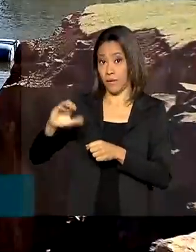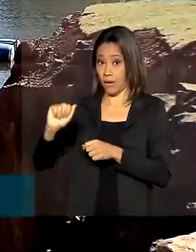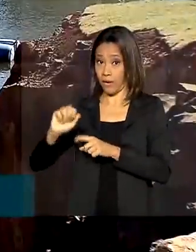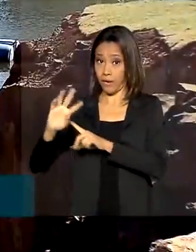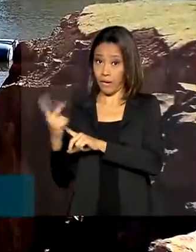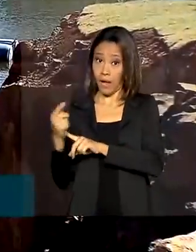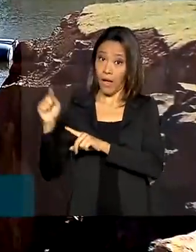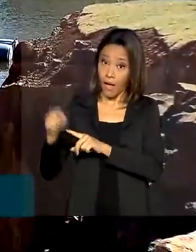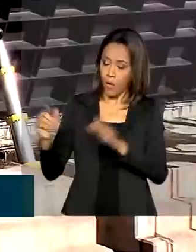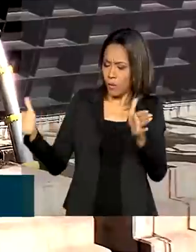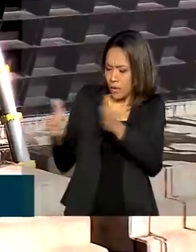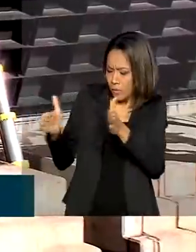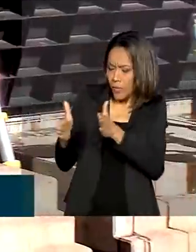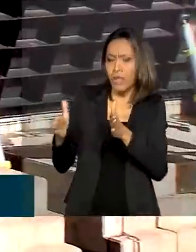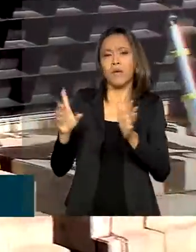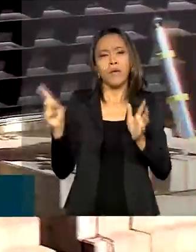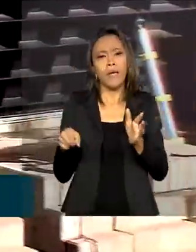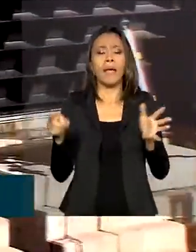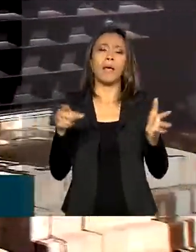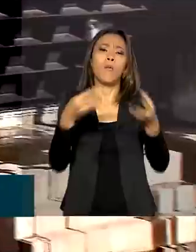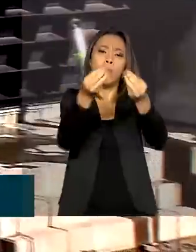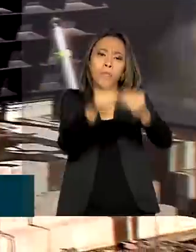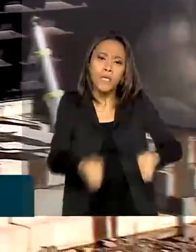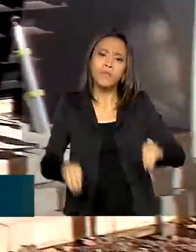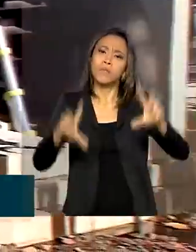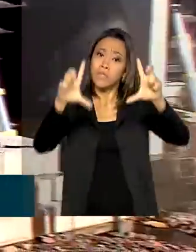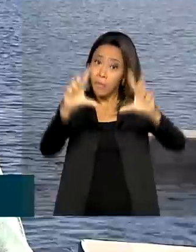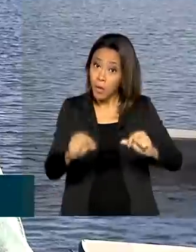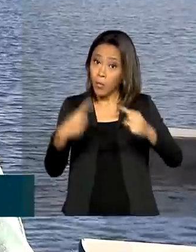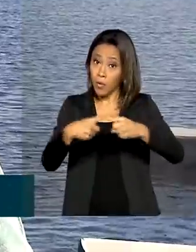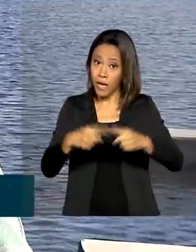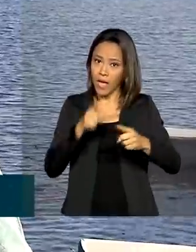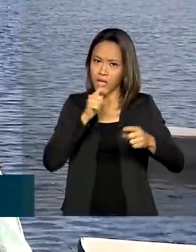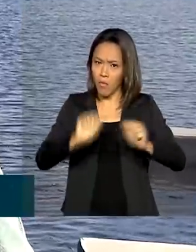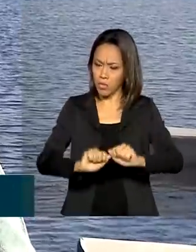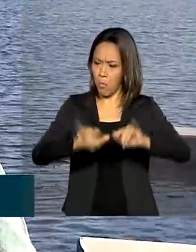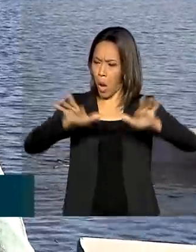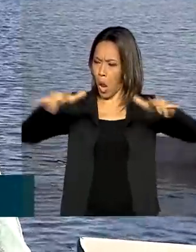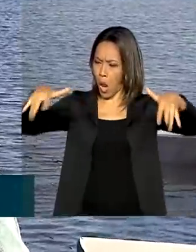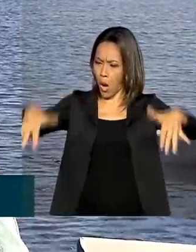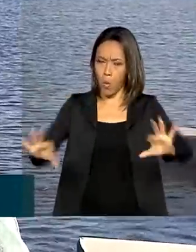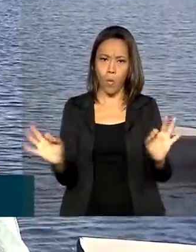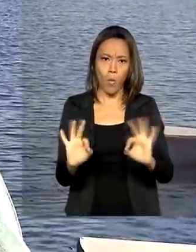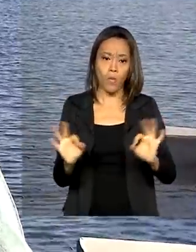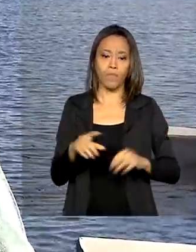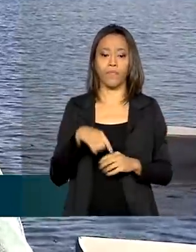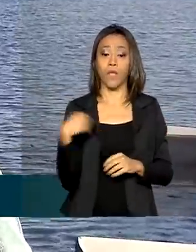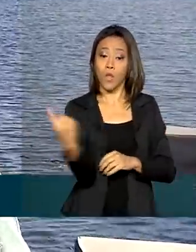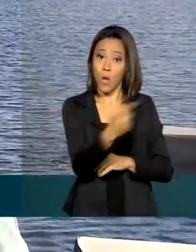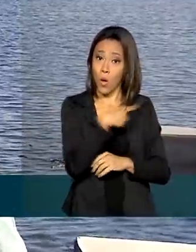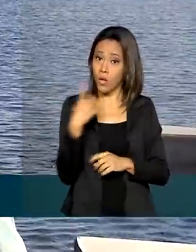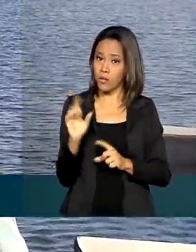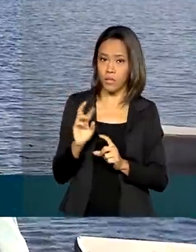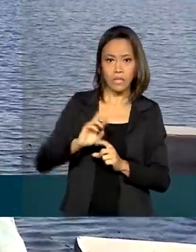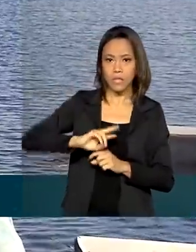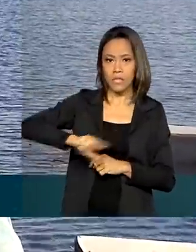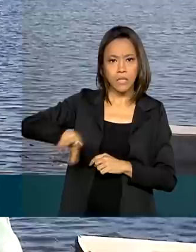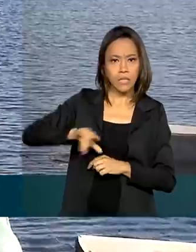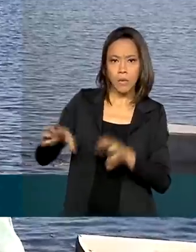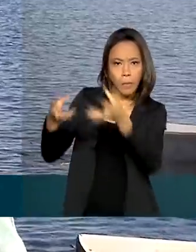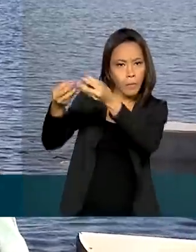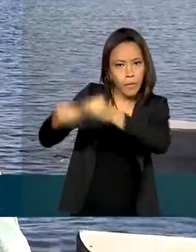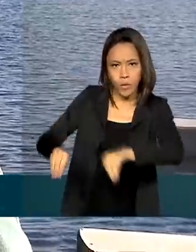e o dano ambiental menor, já que não alagam grandes áreas. A gente não agride o meio ambiente de forma como uma